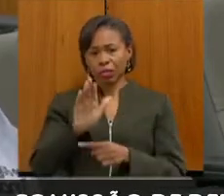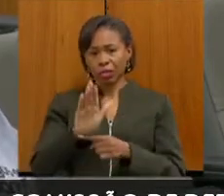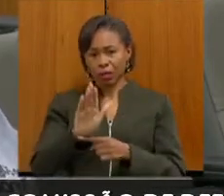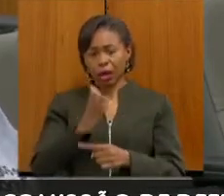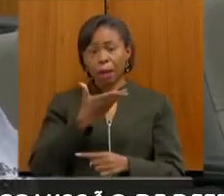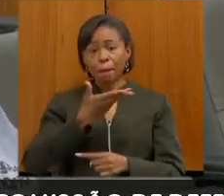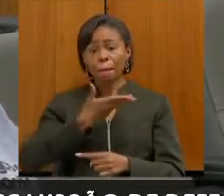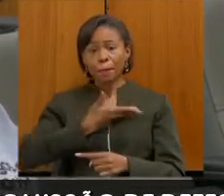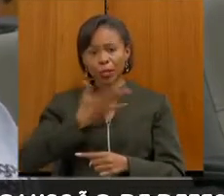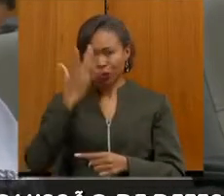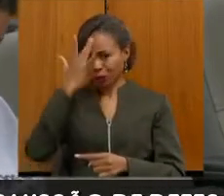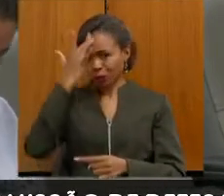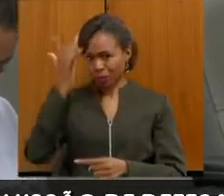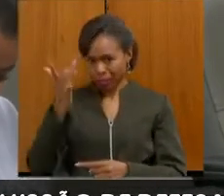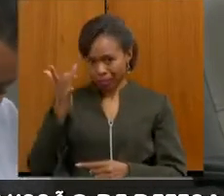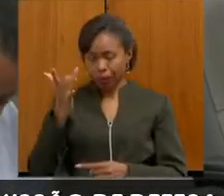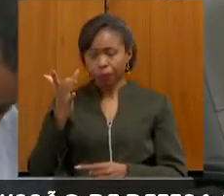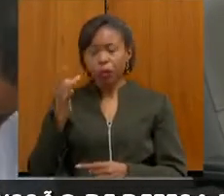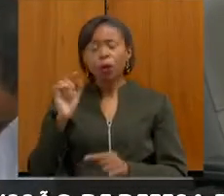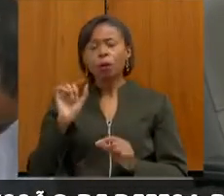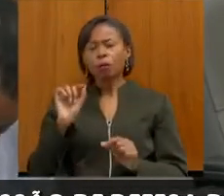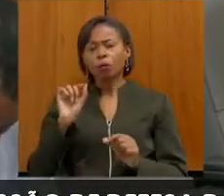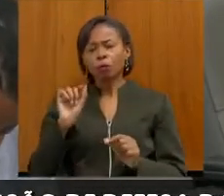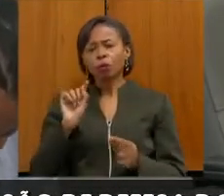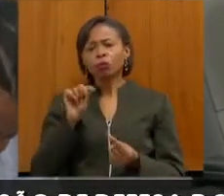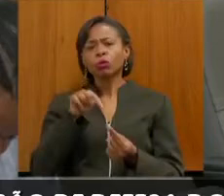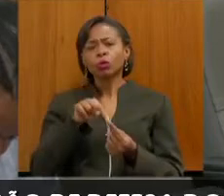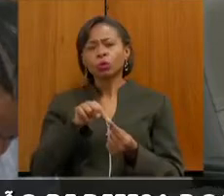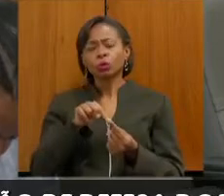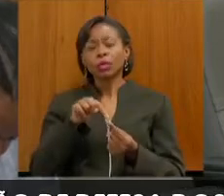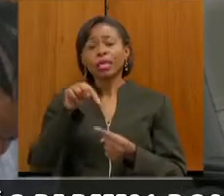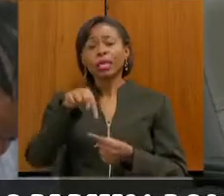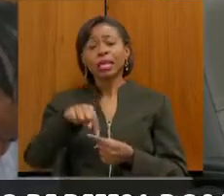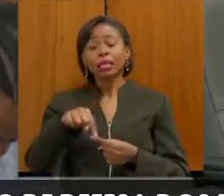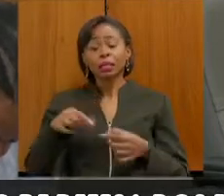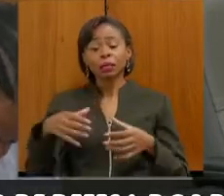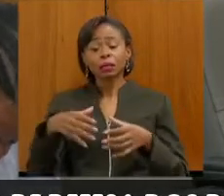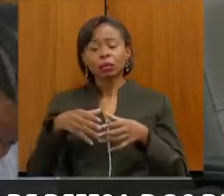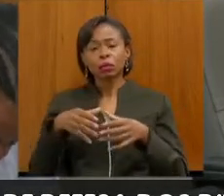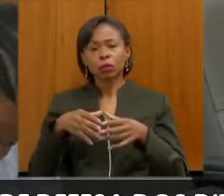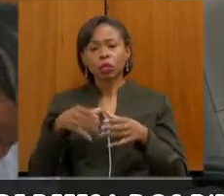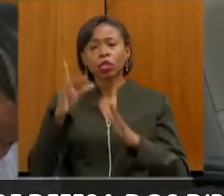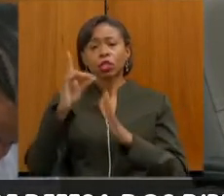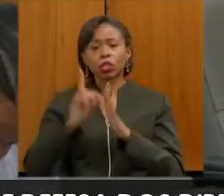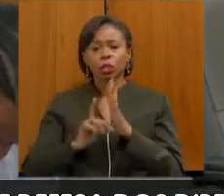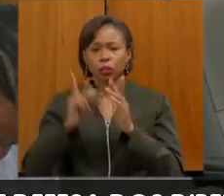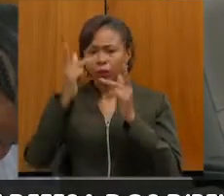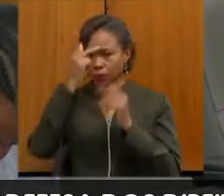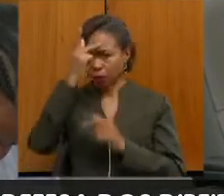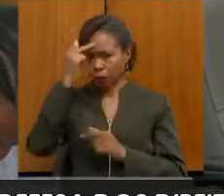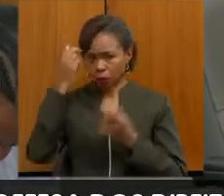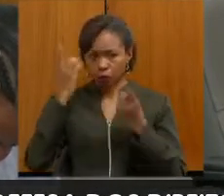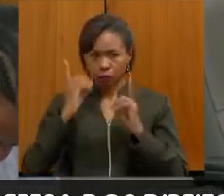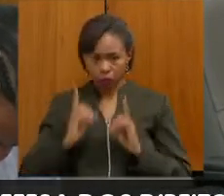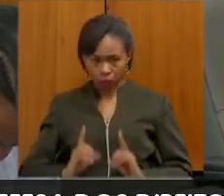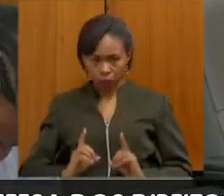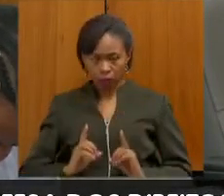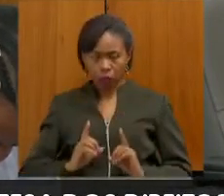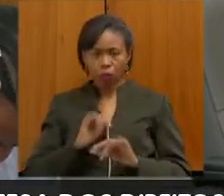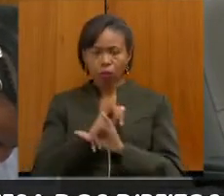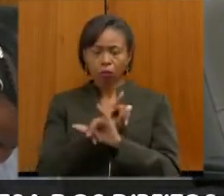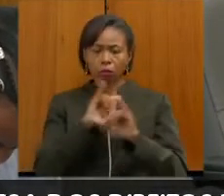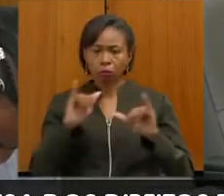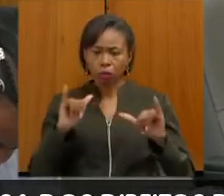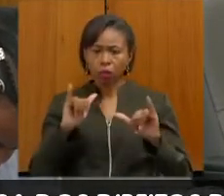para essa comissão do direito das pessoas com deficiência o público